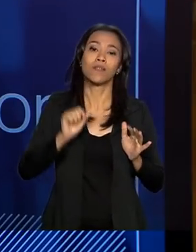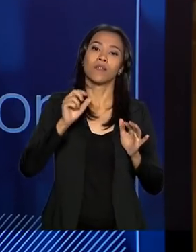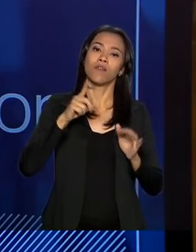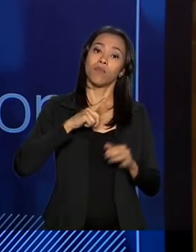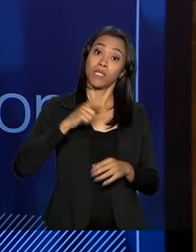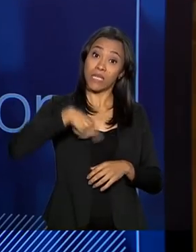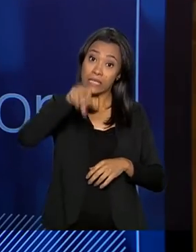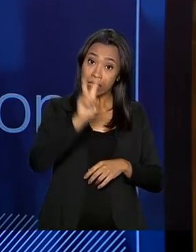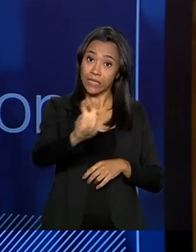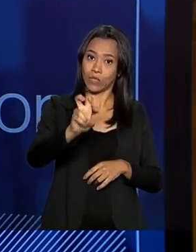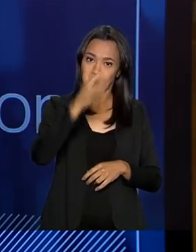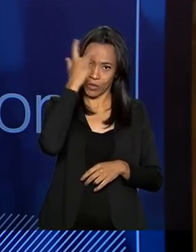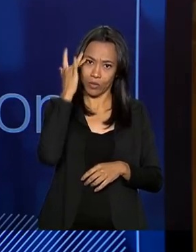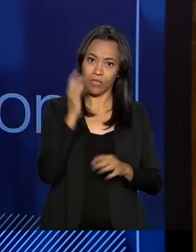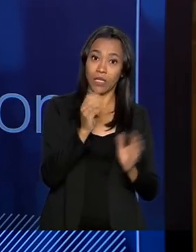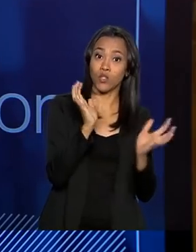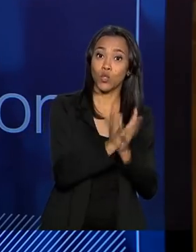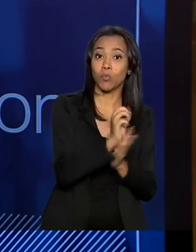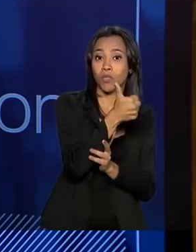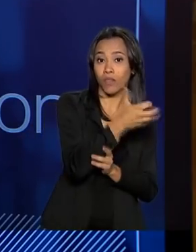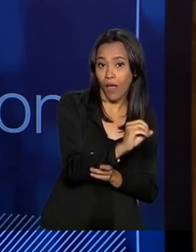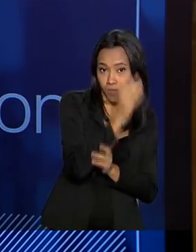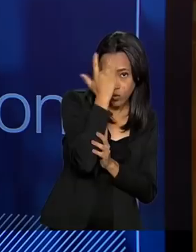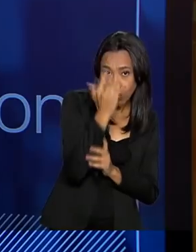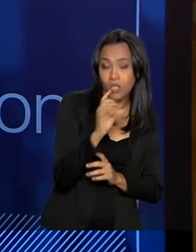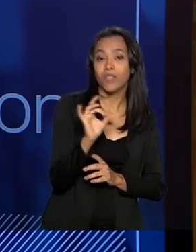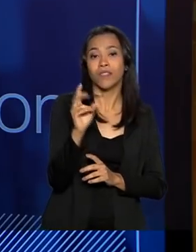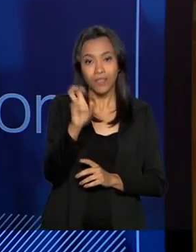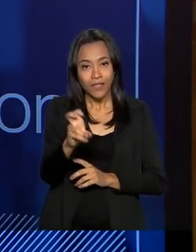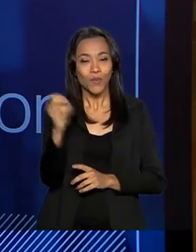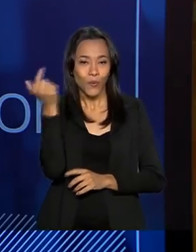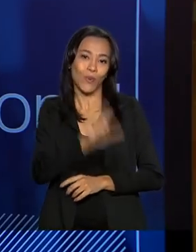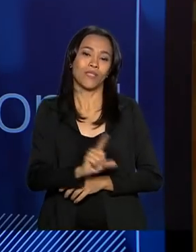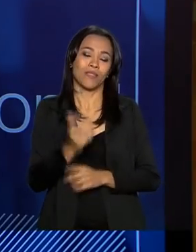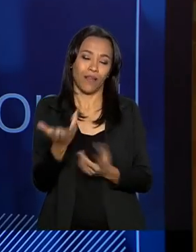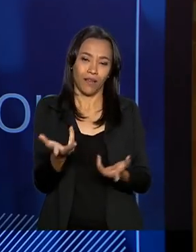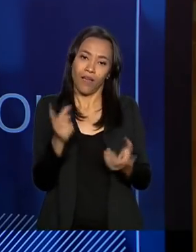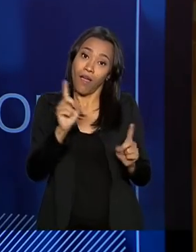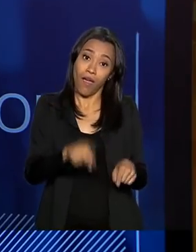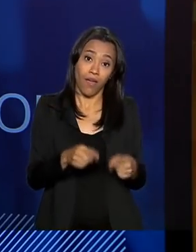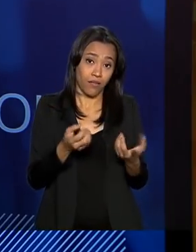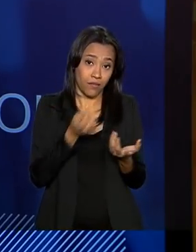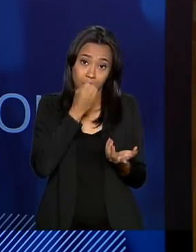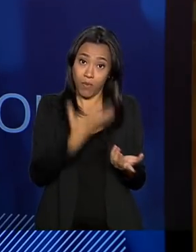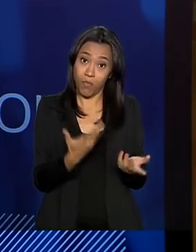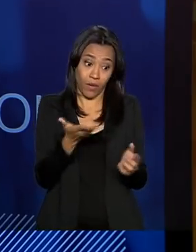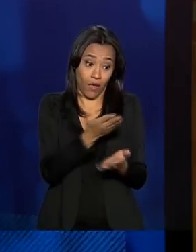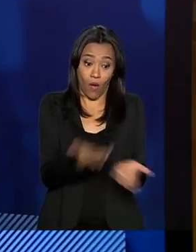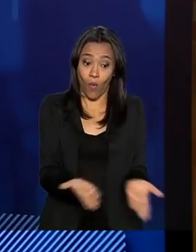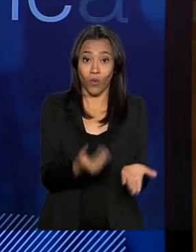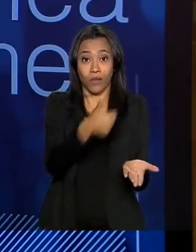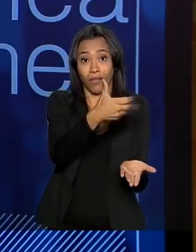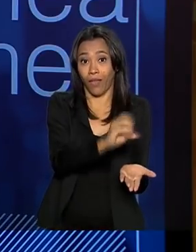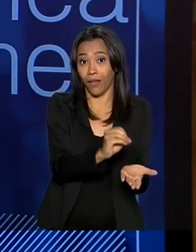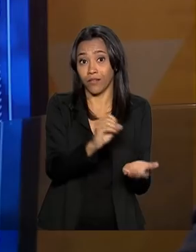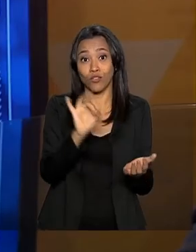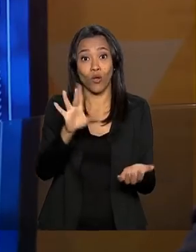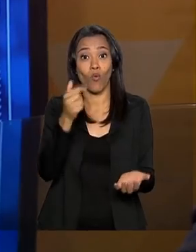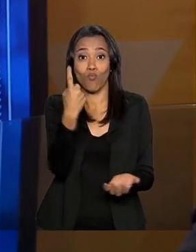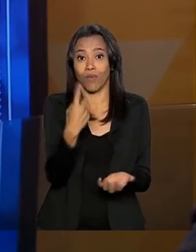pessoas atendidas a cada 10. Ainda é insuficiente, mas é um ganho entre uma a cada 10 para cinco a cada 10 pessoas.